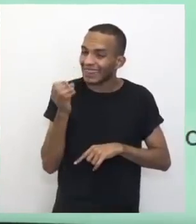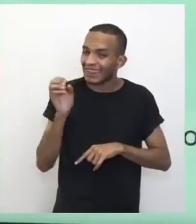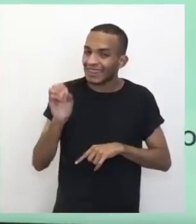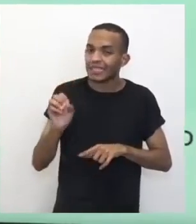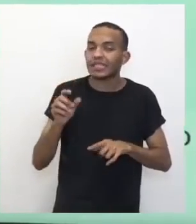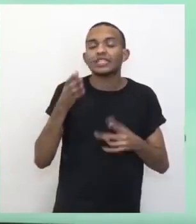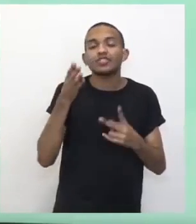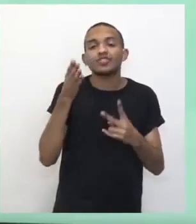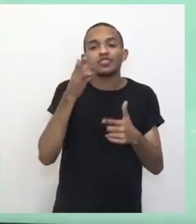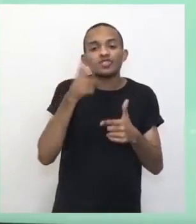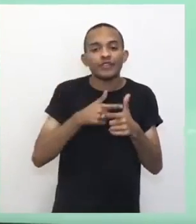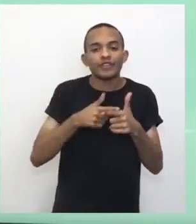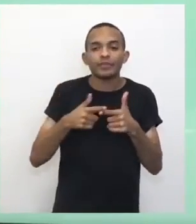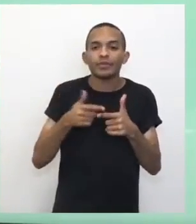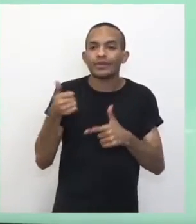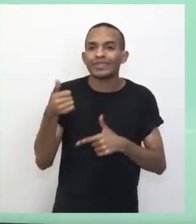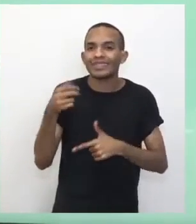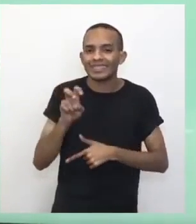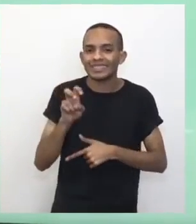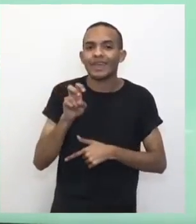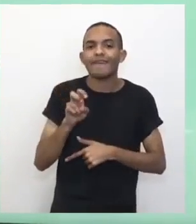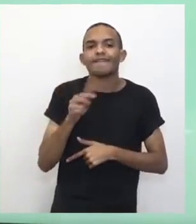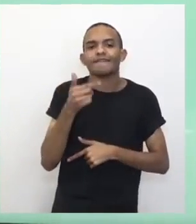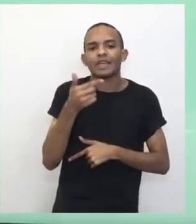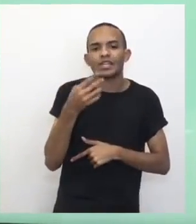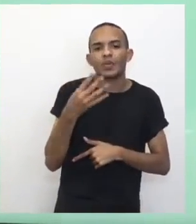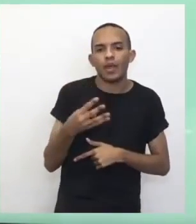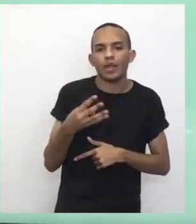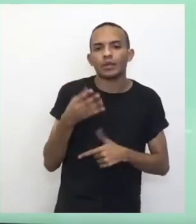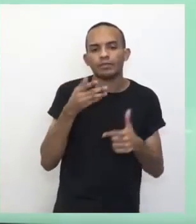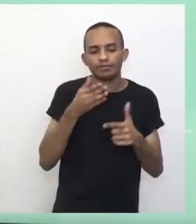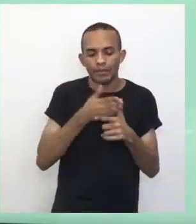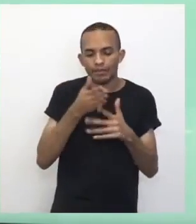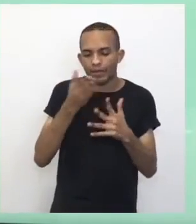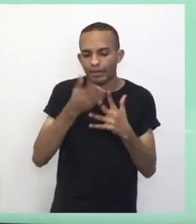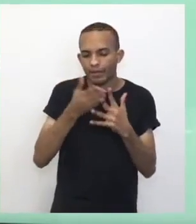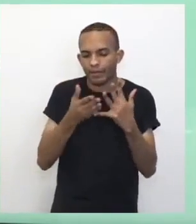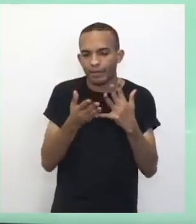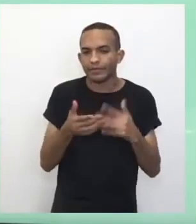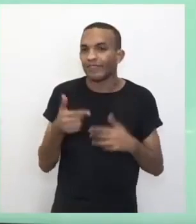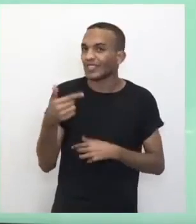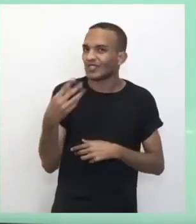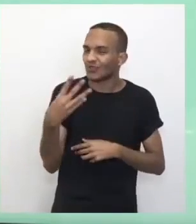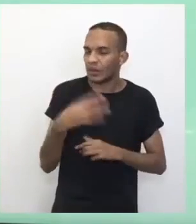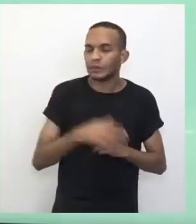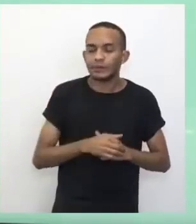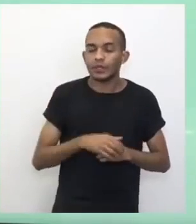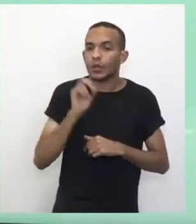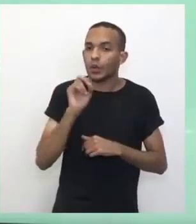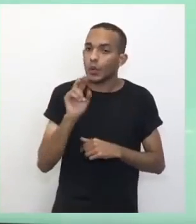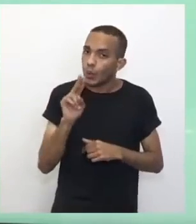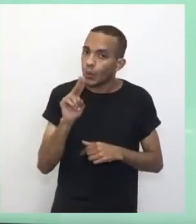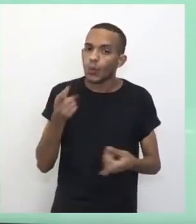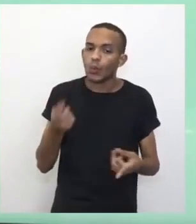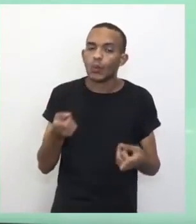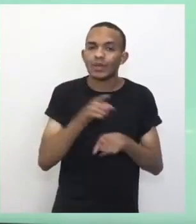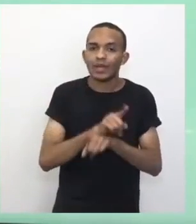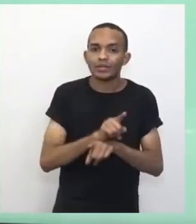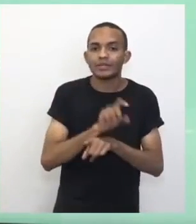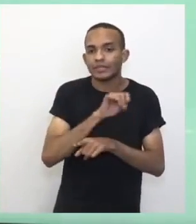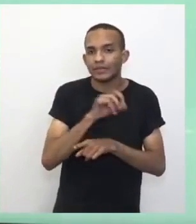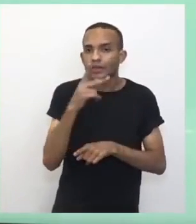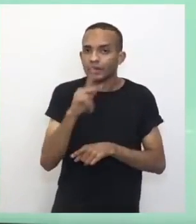15, eu vou ter 24 intervalos, né? Eu vou ter 24 pedacinhos aqui. Show. Ou o contrário. Se você pegar